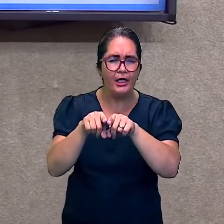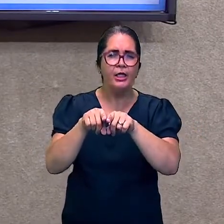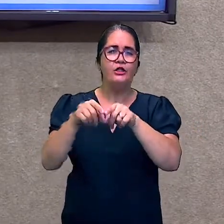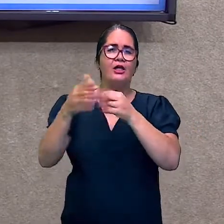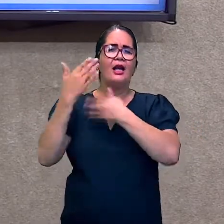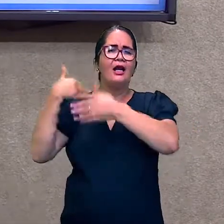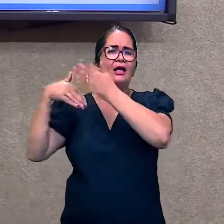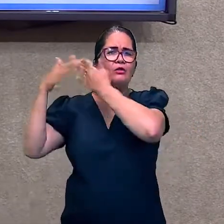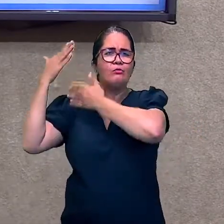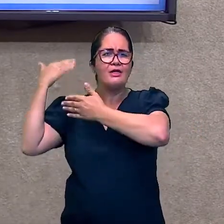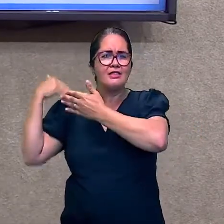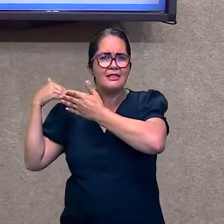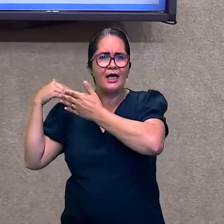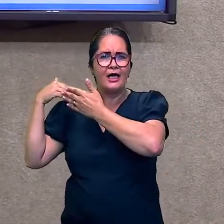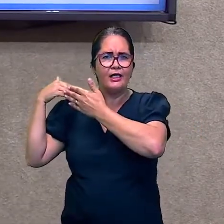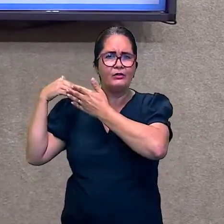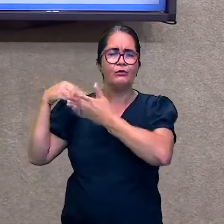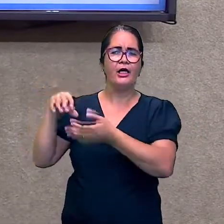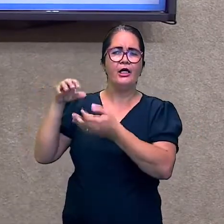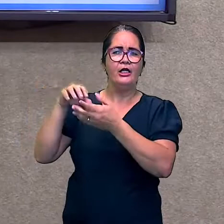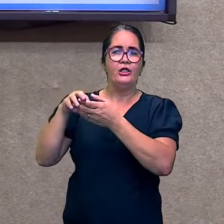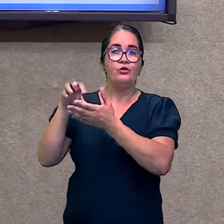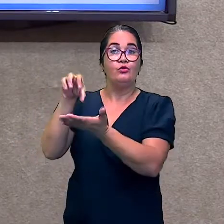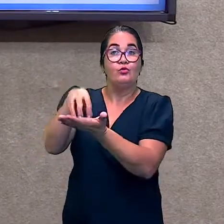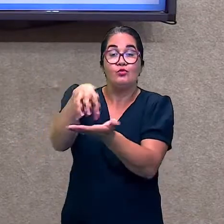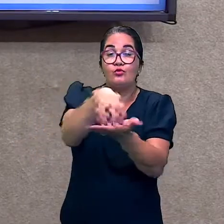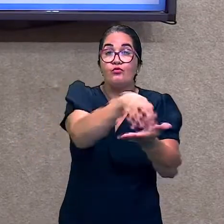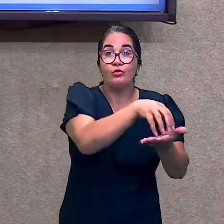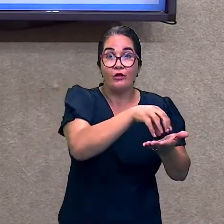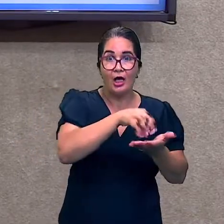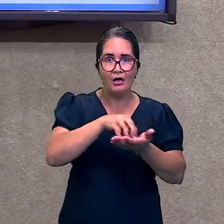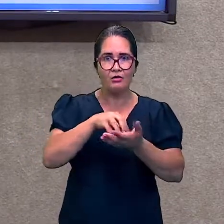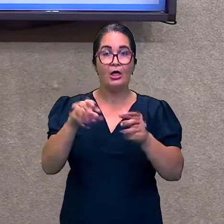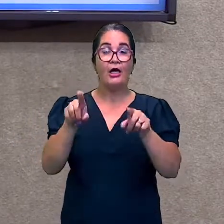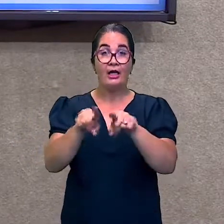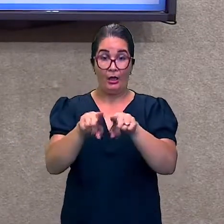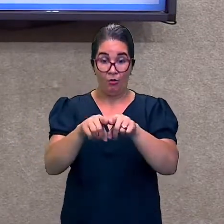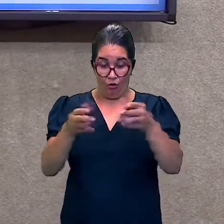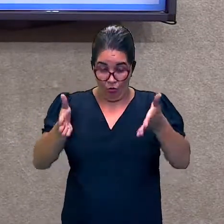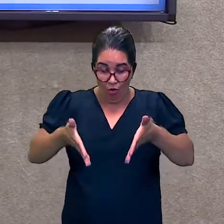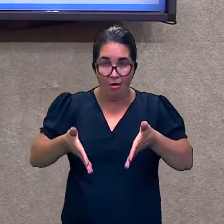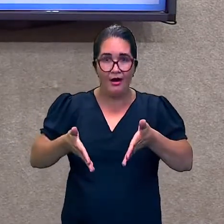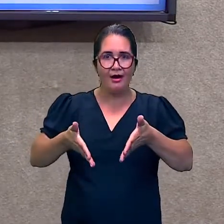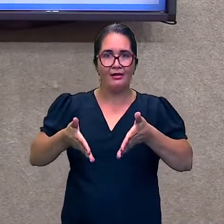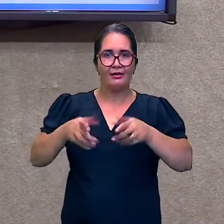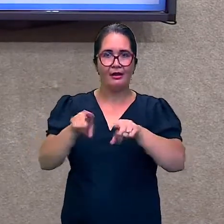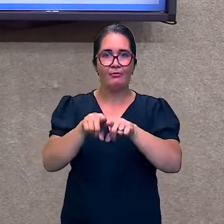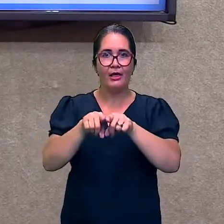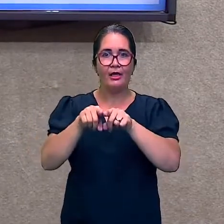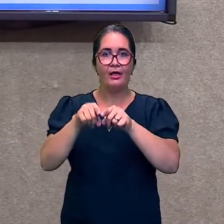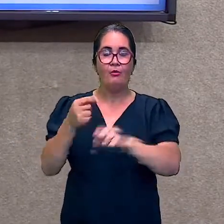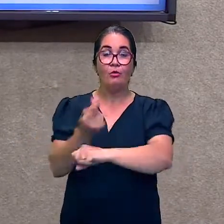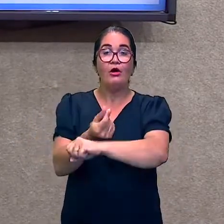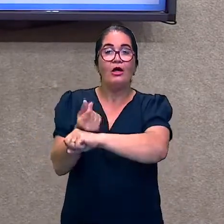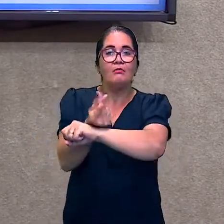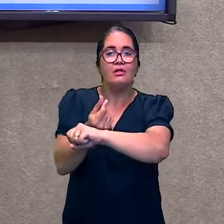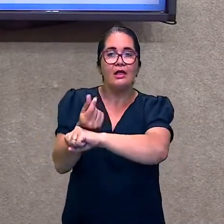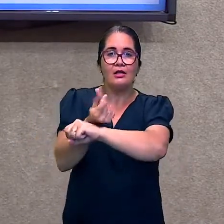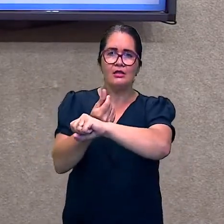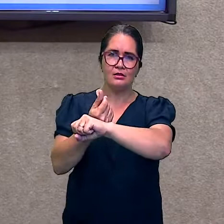Antiga tinha como... Eles apoiavam, eles viviam o teocentrismo.